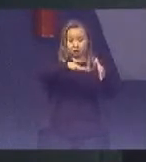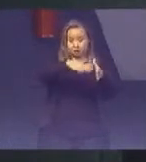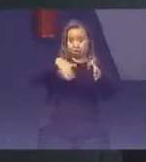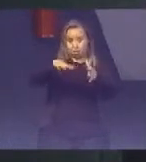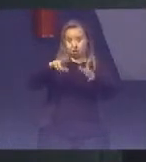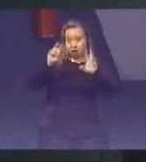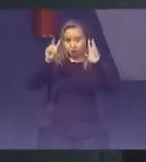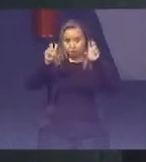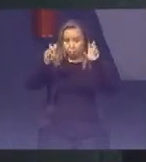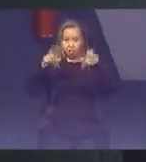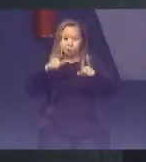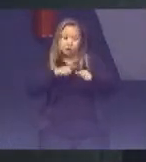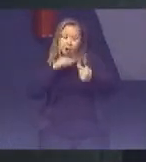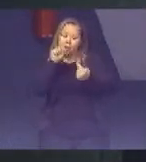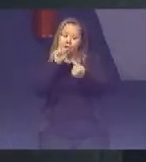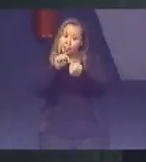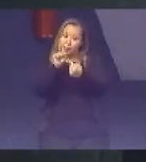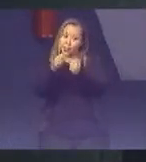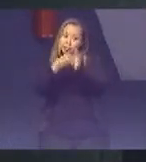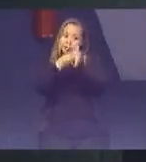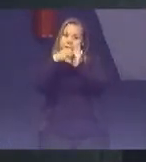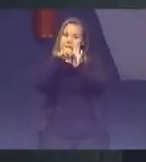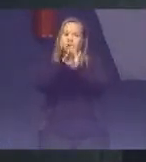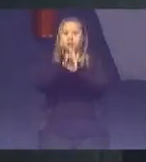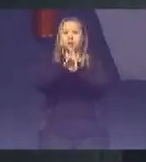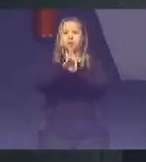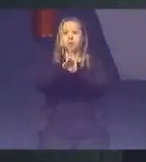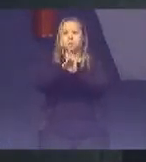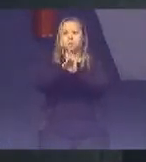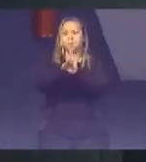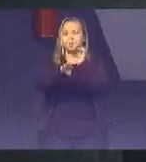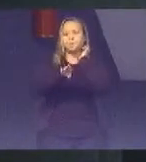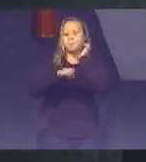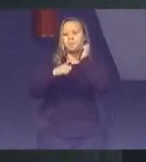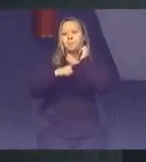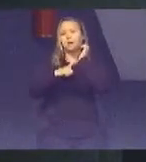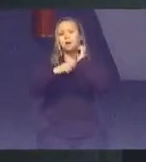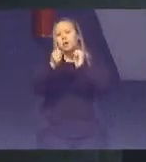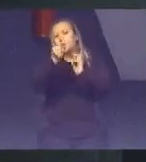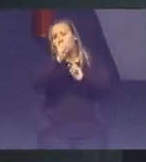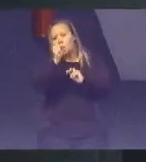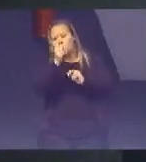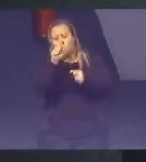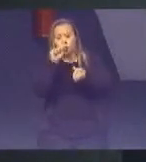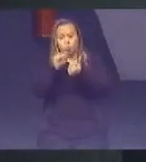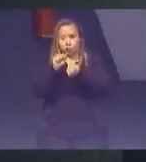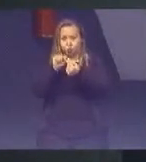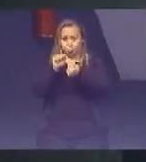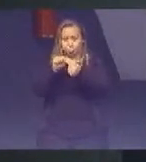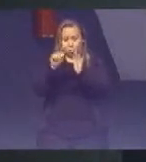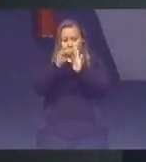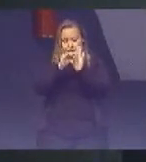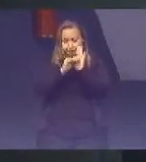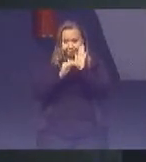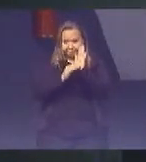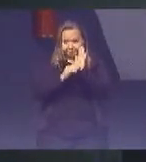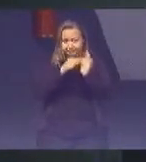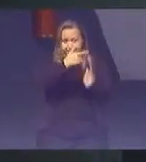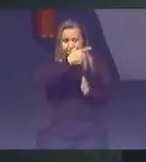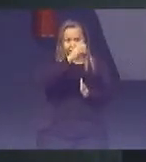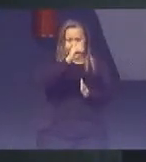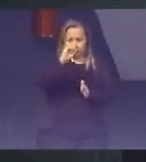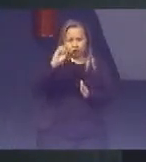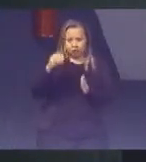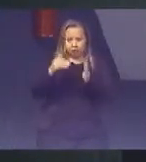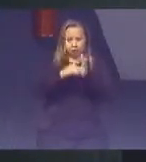fixadas metas e indicadores Tínhamos oito Objetivos de Desenvolvimento do Milênio De 2000 a 2015 E agora